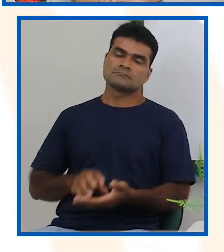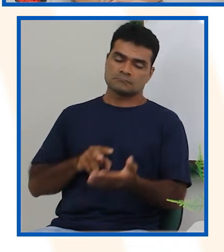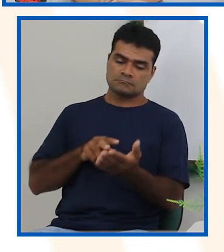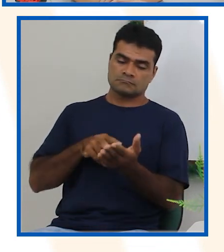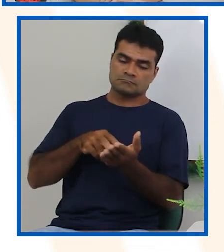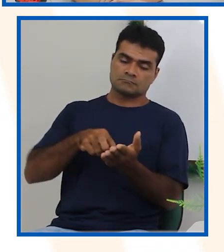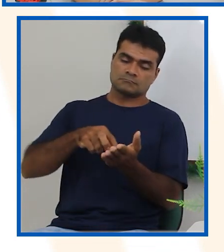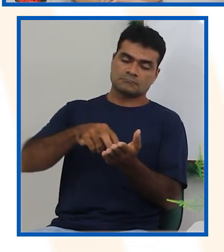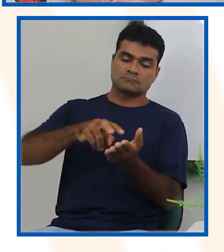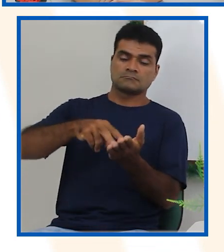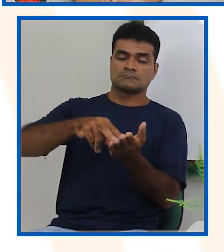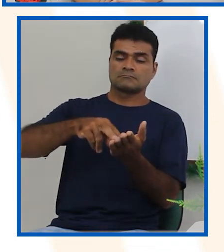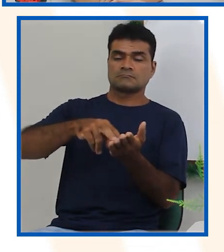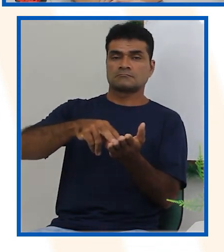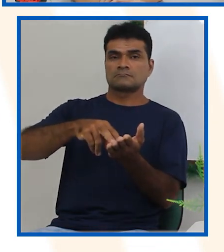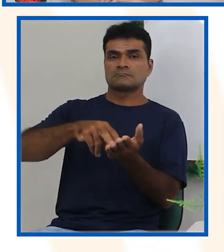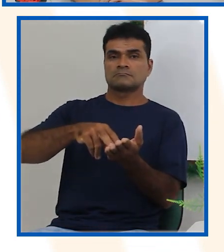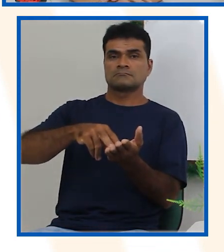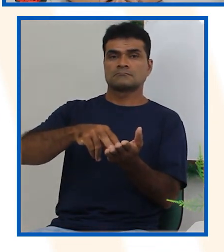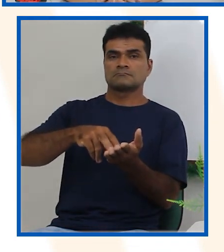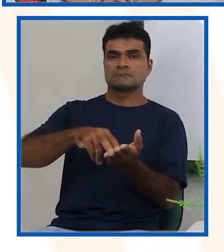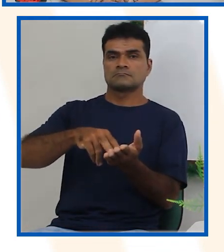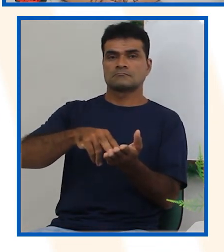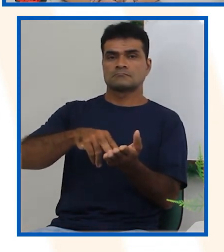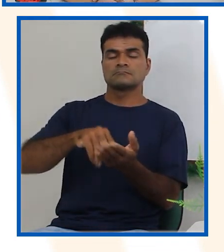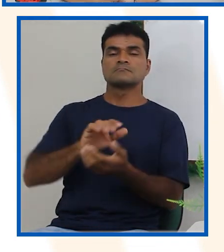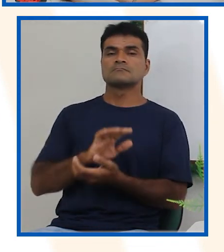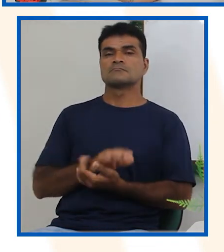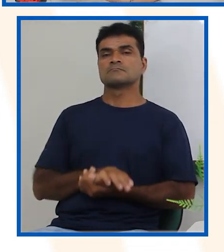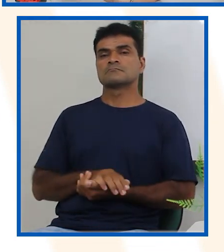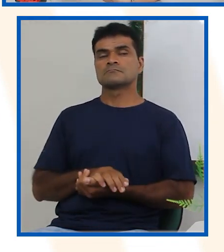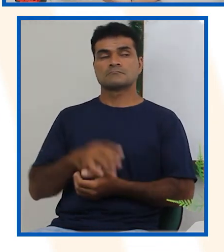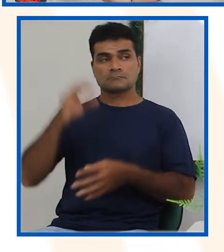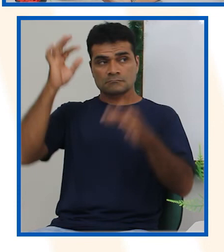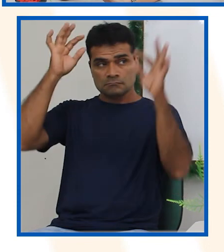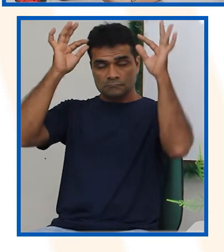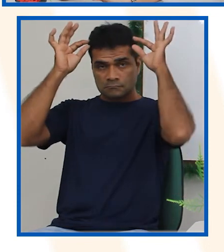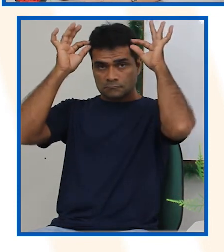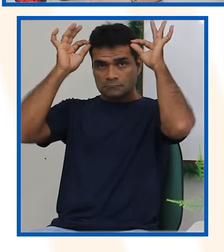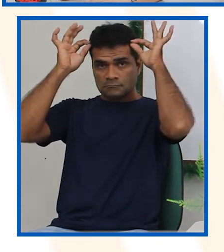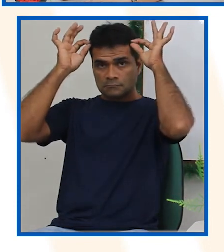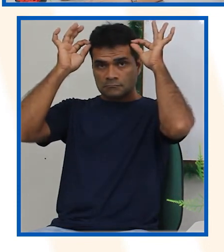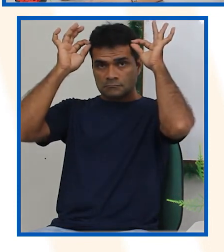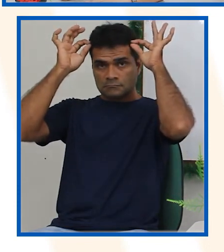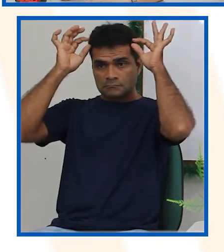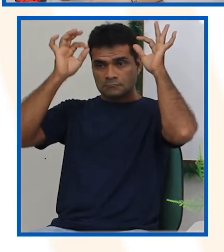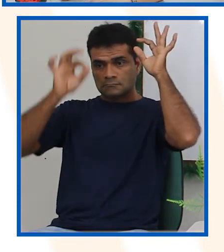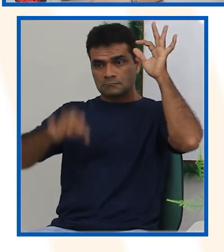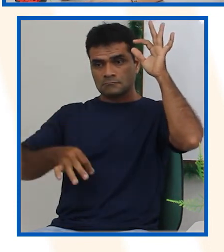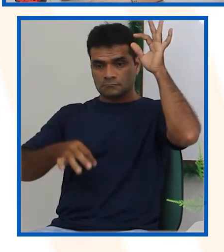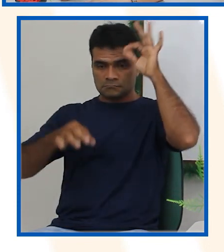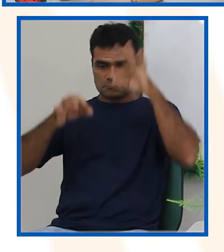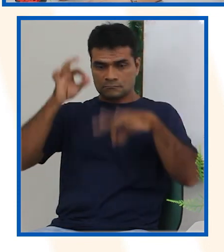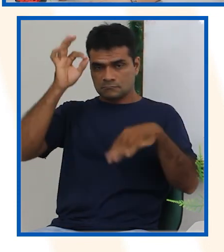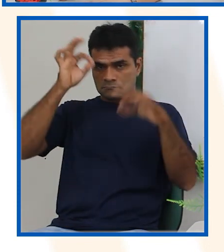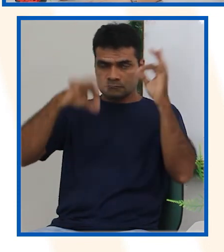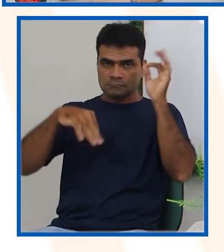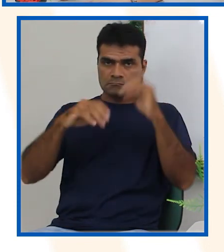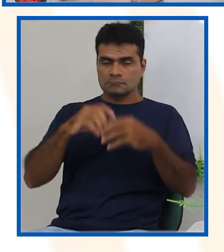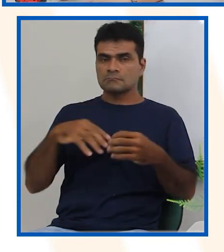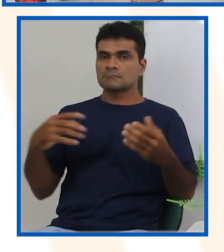Cair fios do seu cabelo alguma vez na vida. Vocês acham que vai acontecer com certeza?